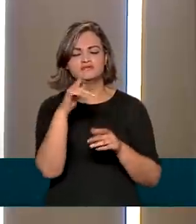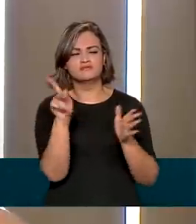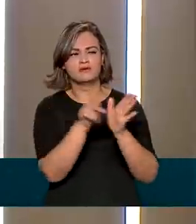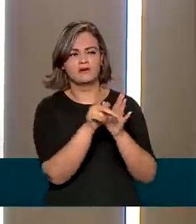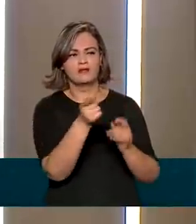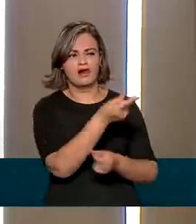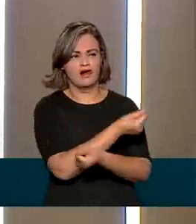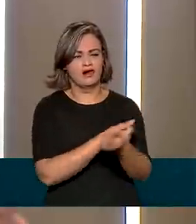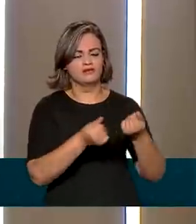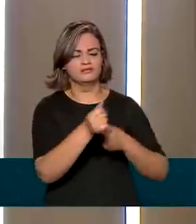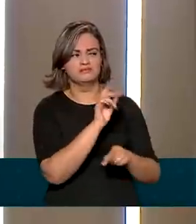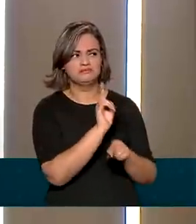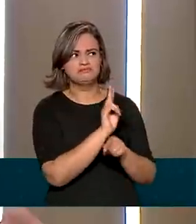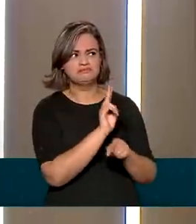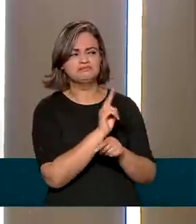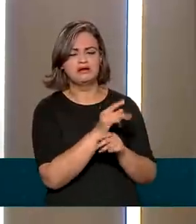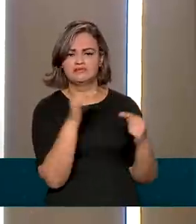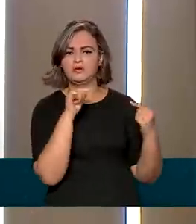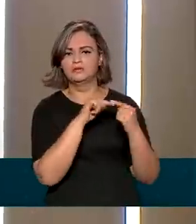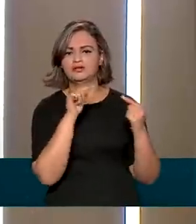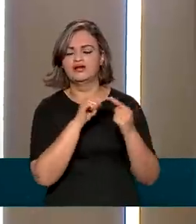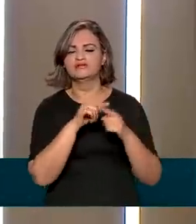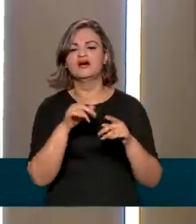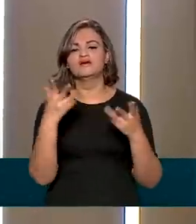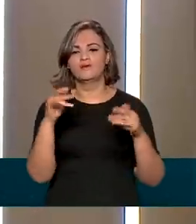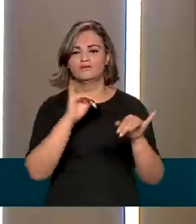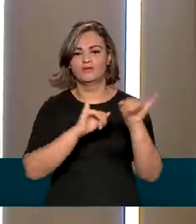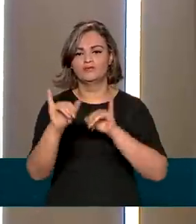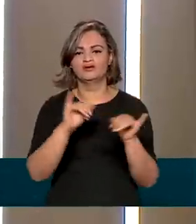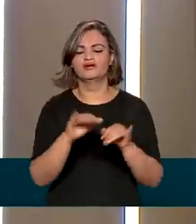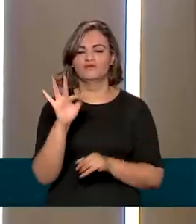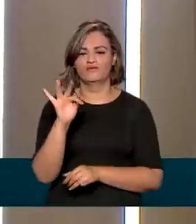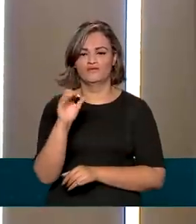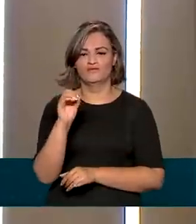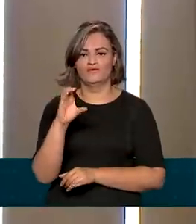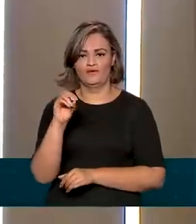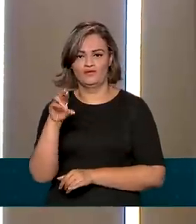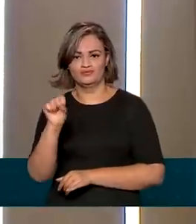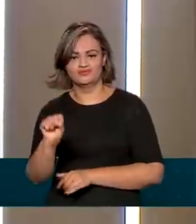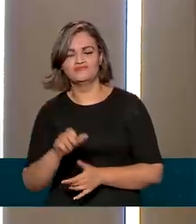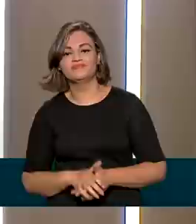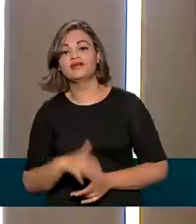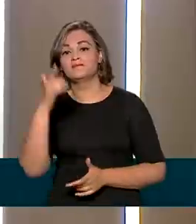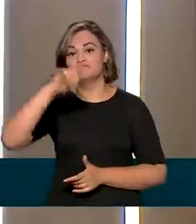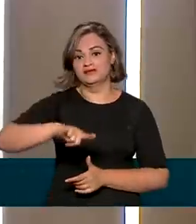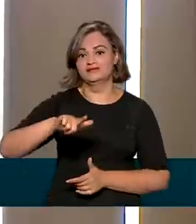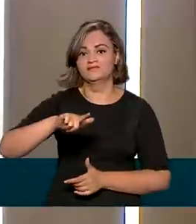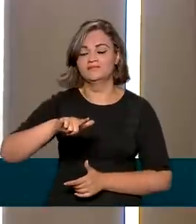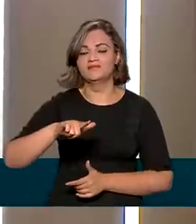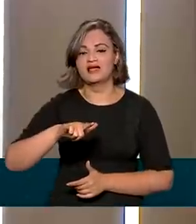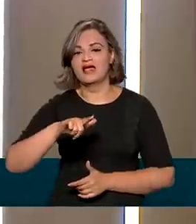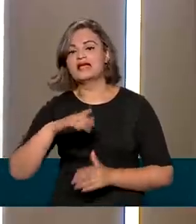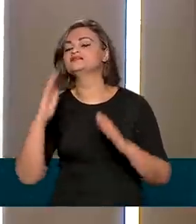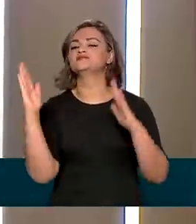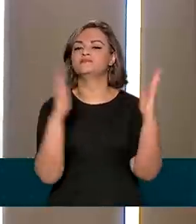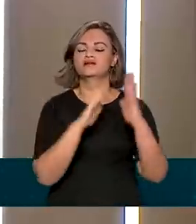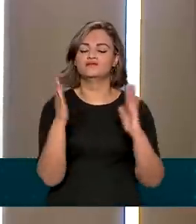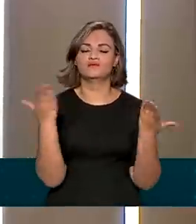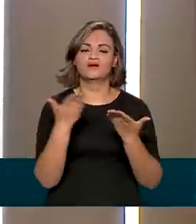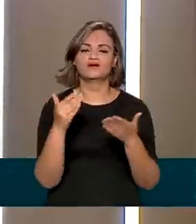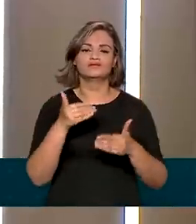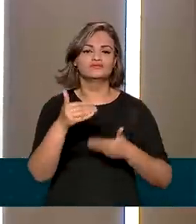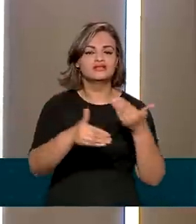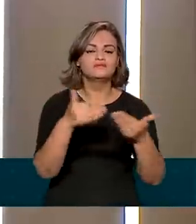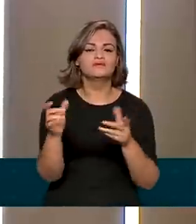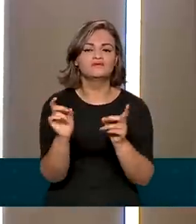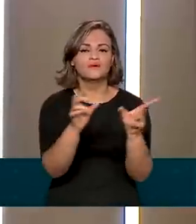para a economia durante esse ano, tal como são publicadas no Boletim Focus. Cabe lembrar também que esse resultado do segmento